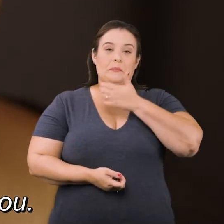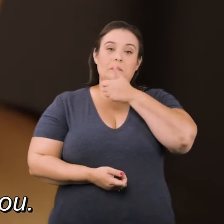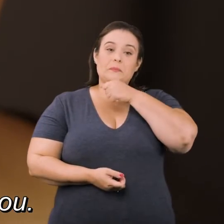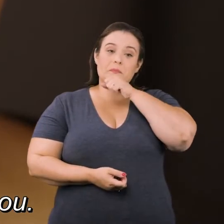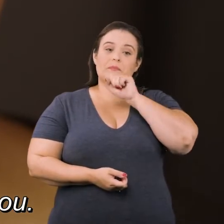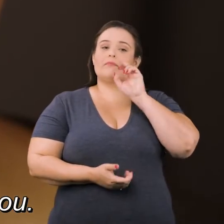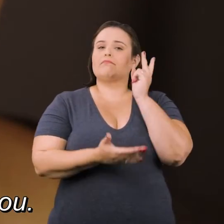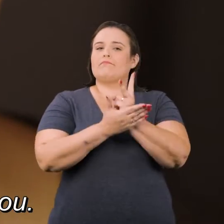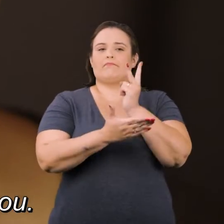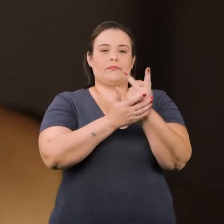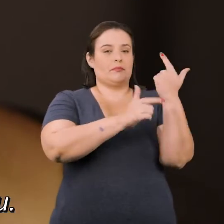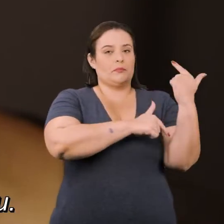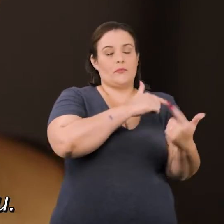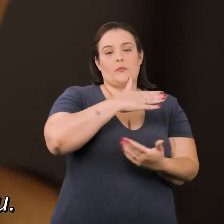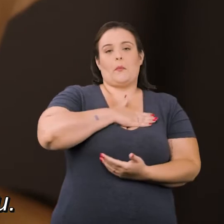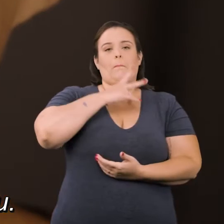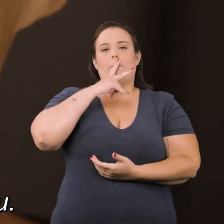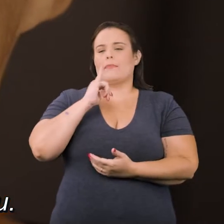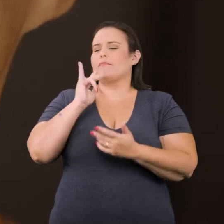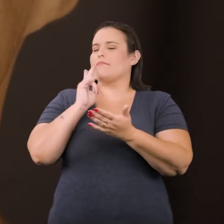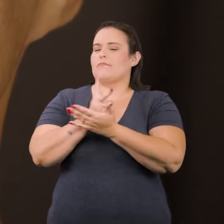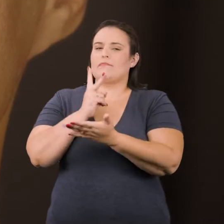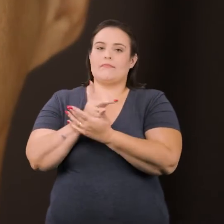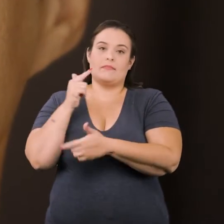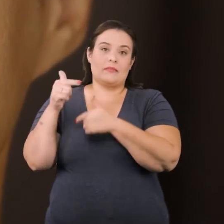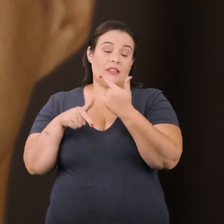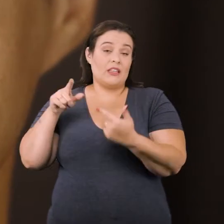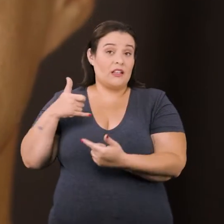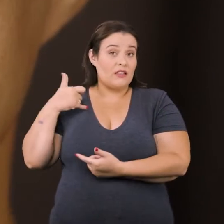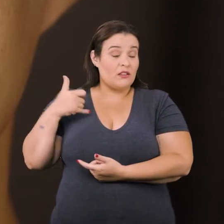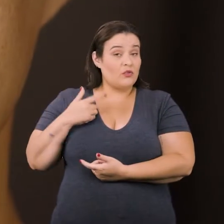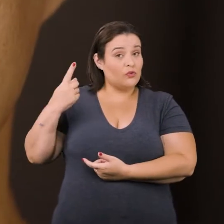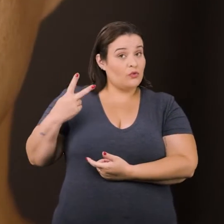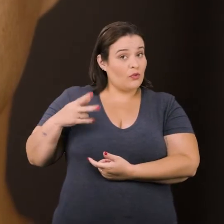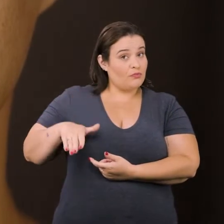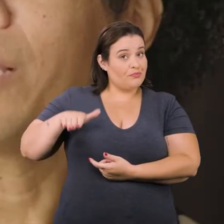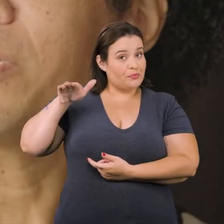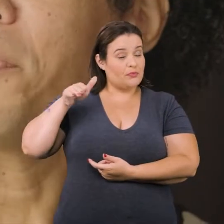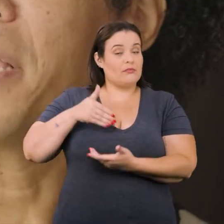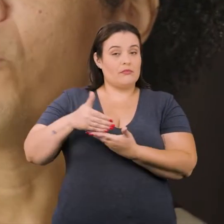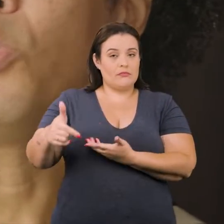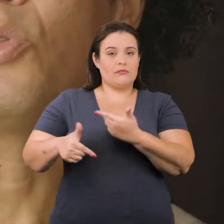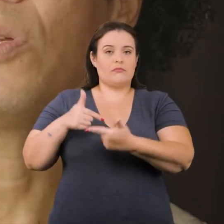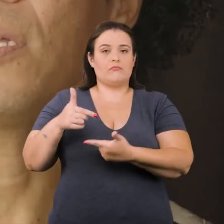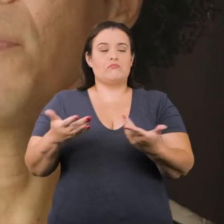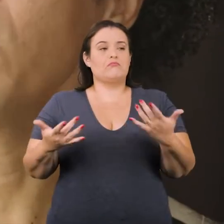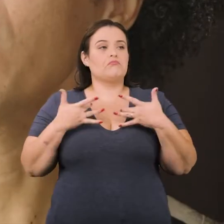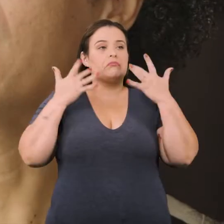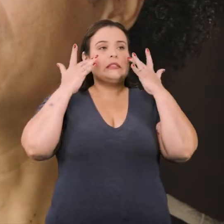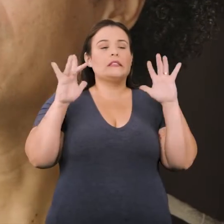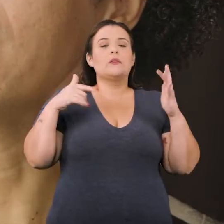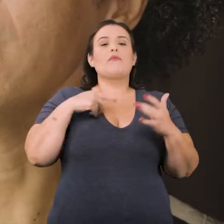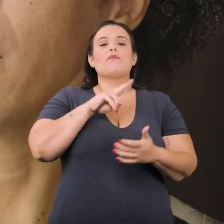Minha mãe desde cedo trabalhou, meu pai desde cedo trabalhou, meu pai trabalha desde os 12 anos de idade. Eu sempre fiquei muito sem